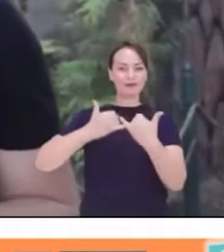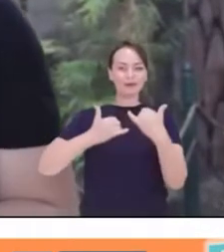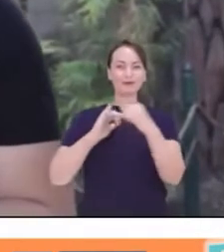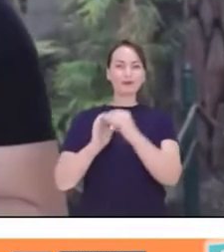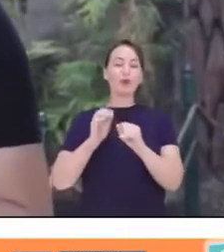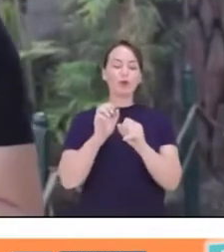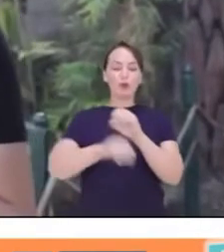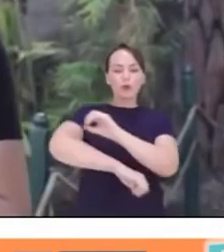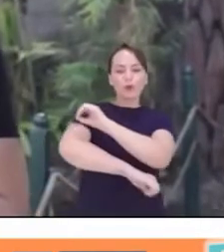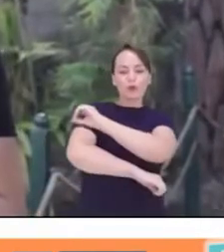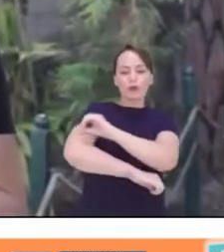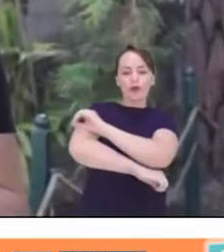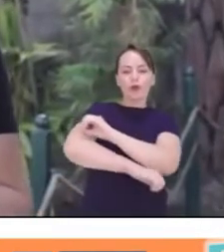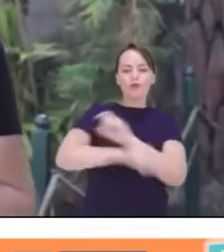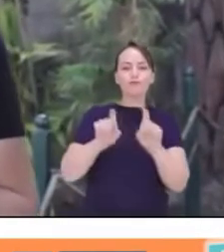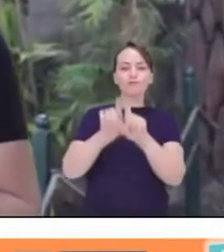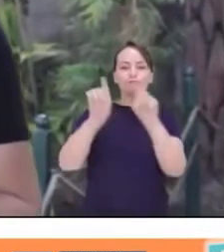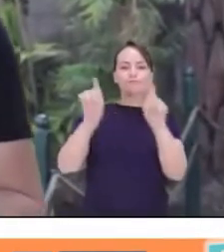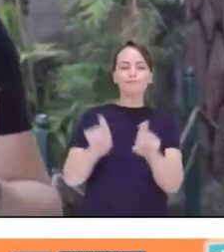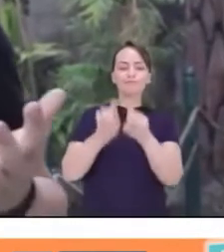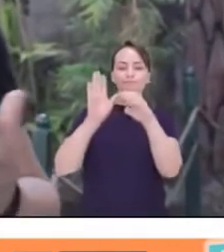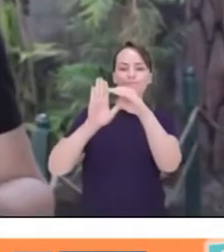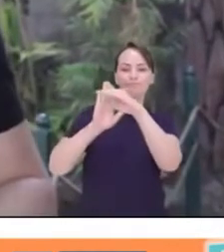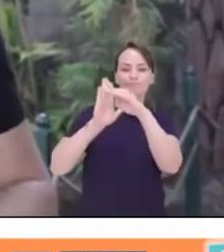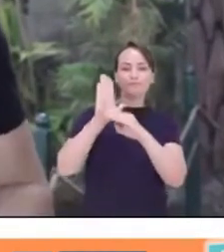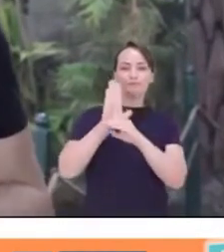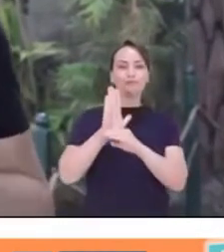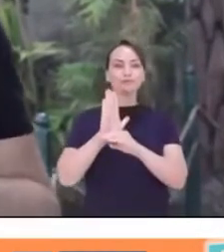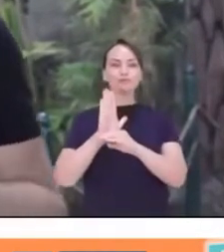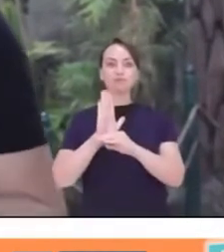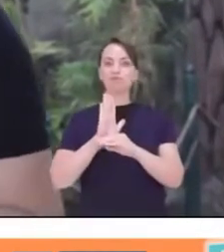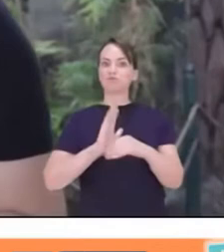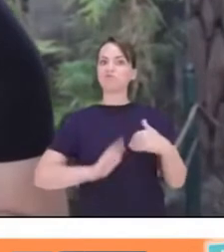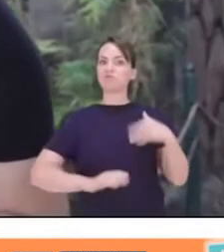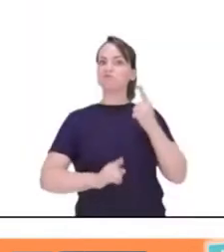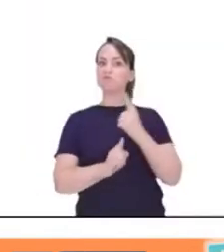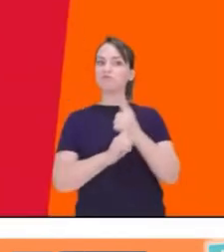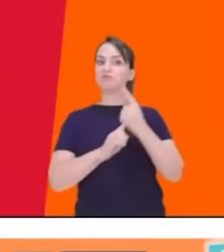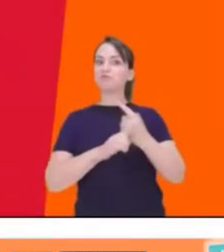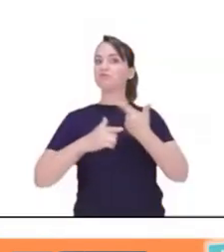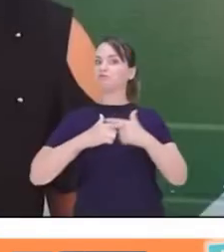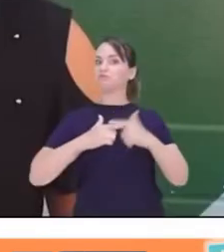do WASHI para a resolução de um problema. Vamos dar uma olhada? Foi incrível!